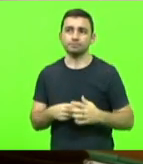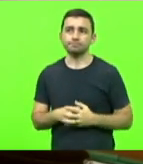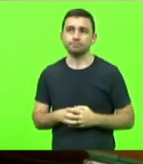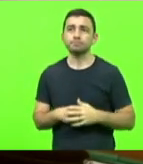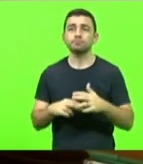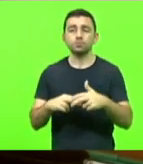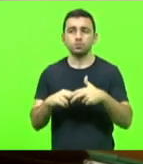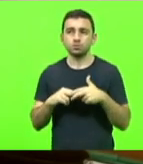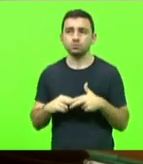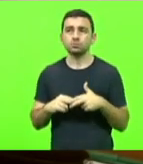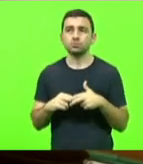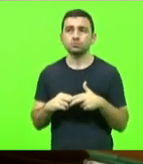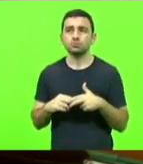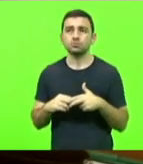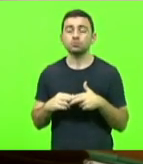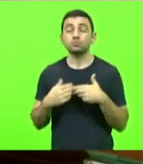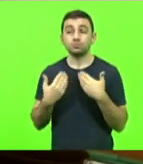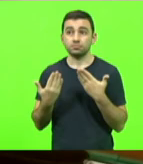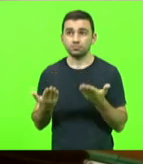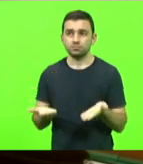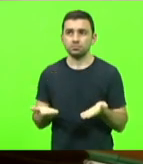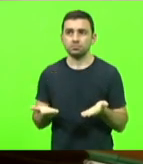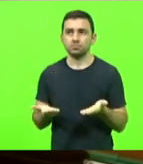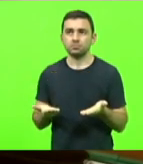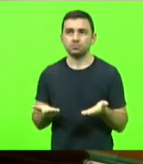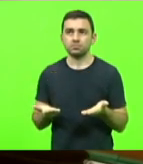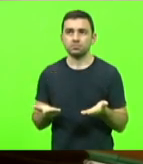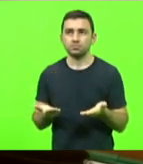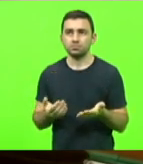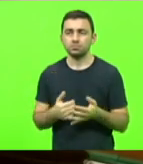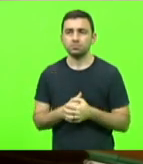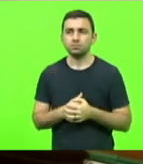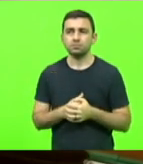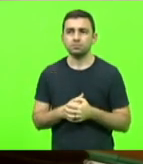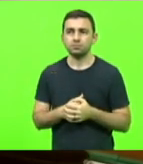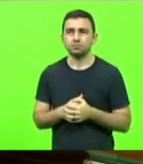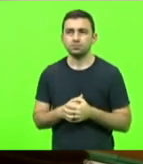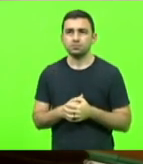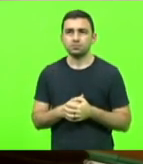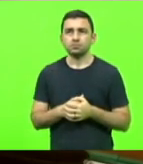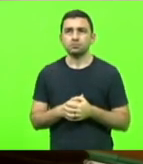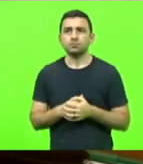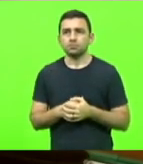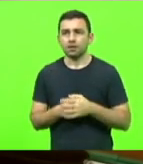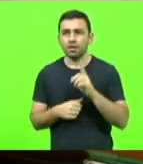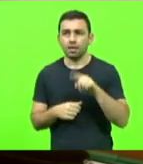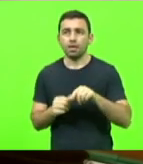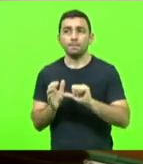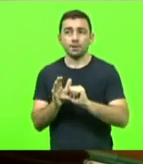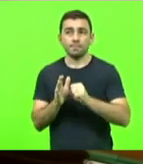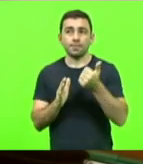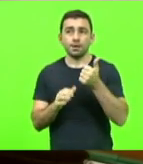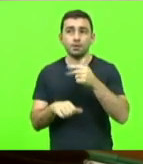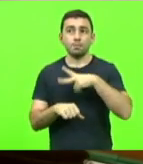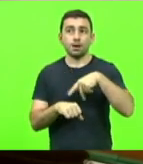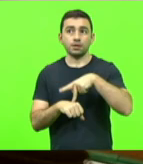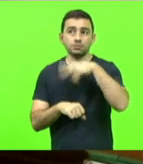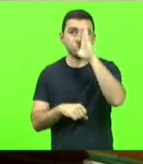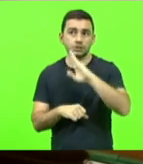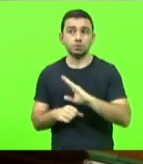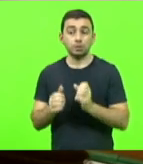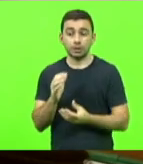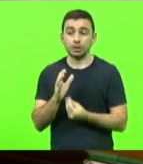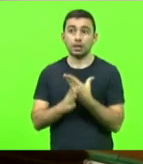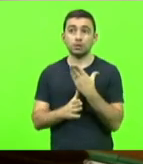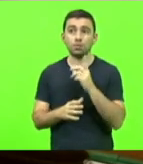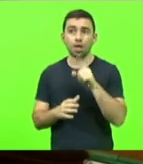o centro municipal universitário municipal foi o primeiro do país a ser guiado. Ele